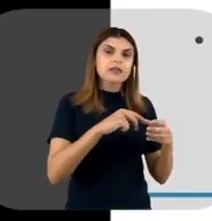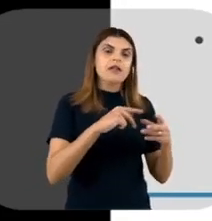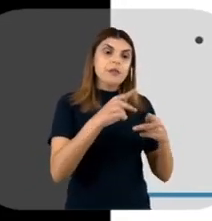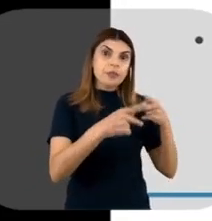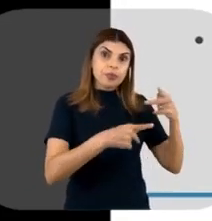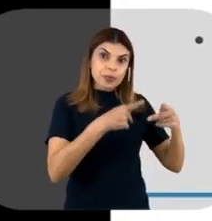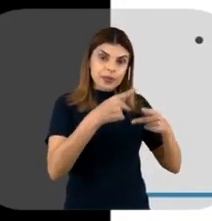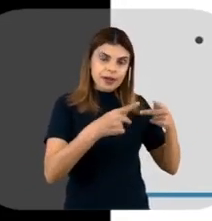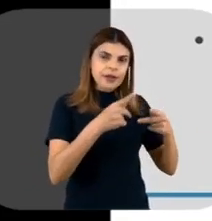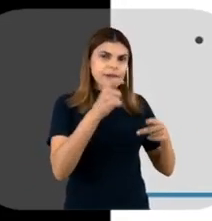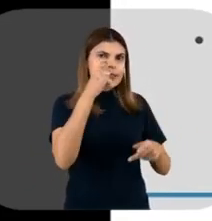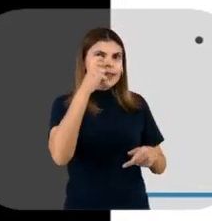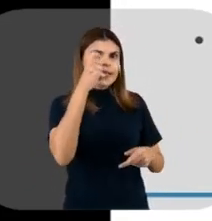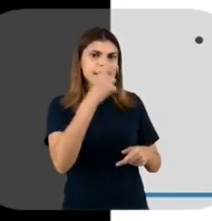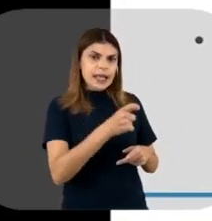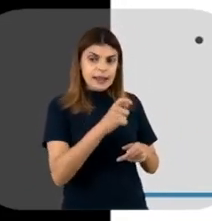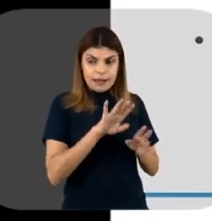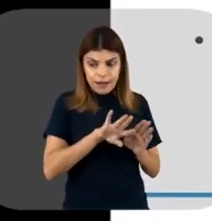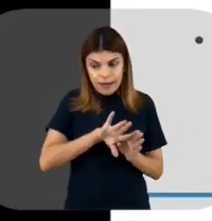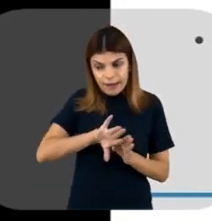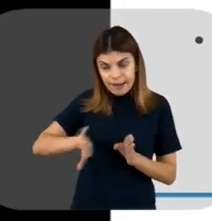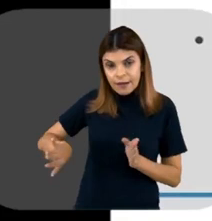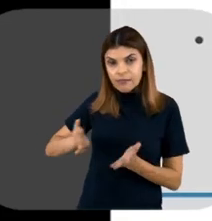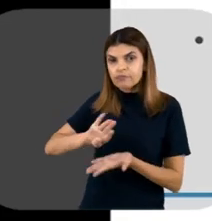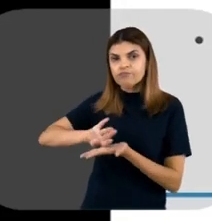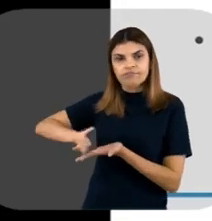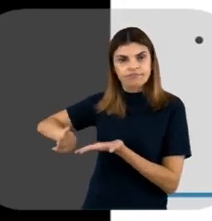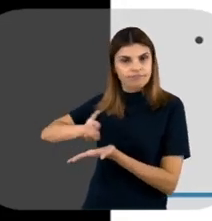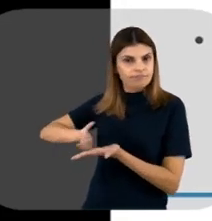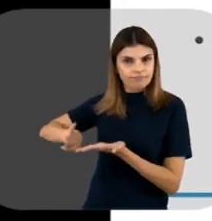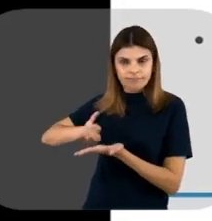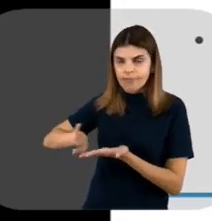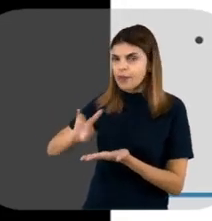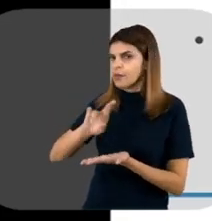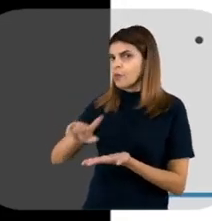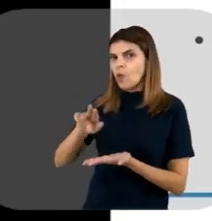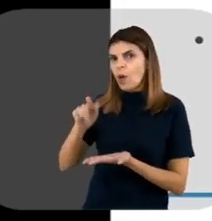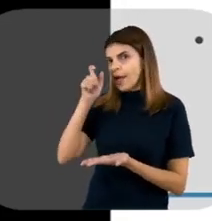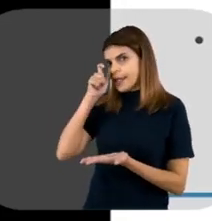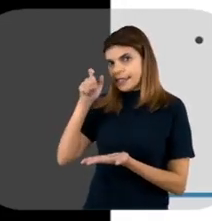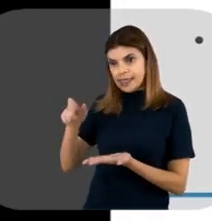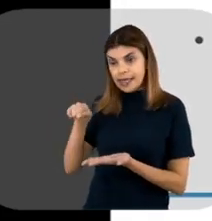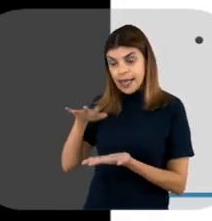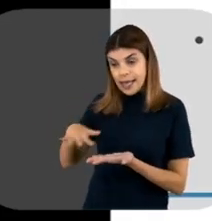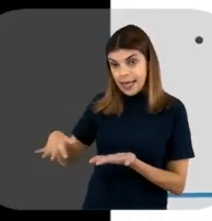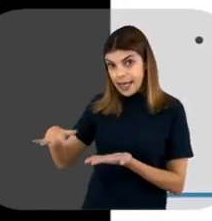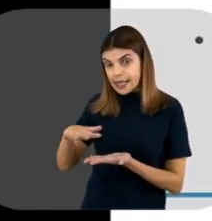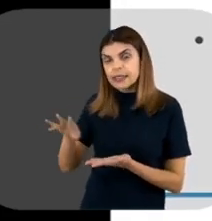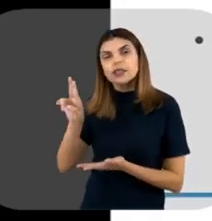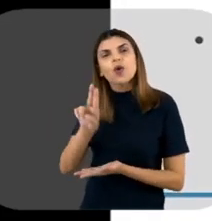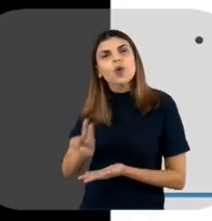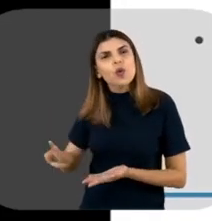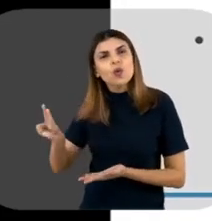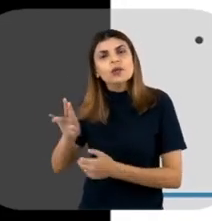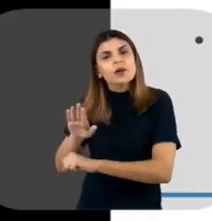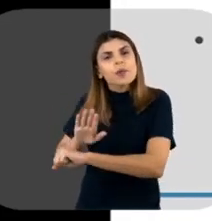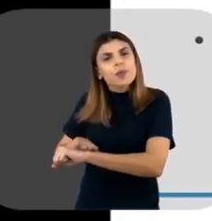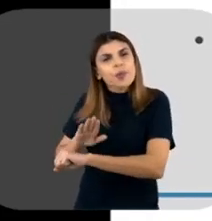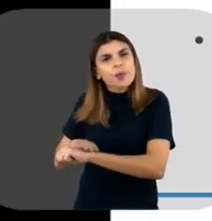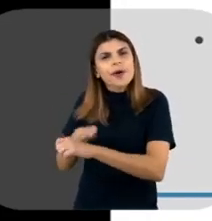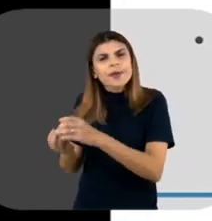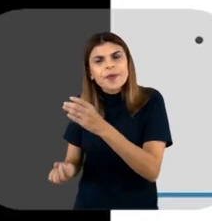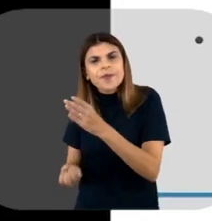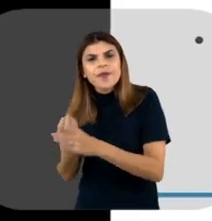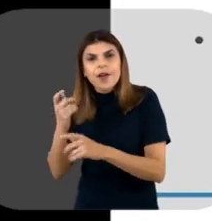né? De interesse, das demais que não são de interesse, né? Que são utilizadas no momento